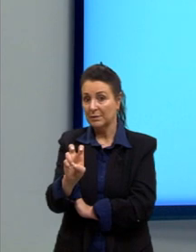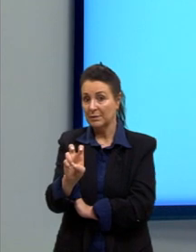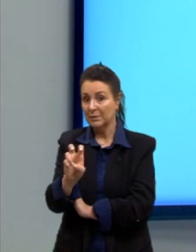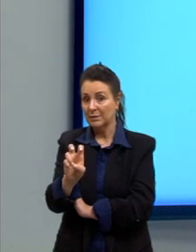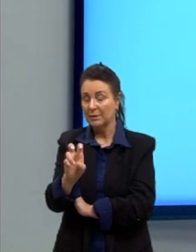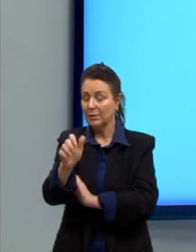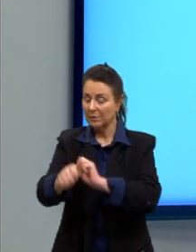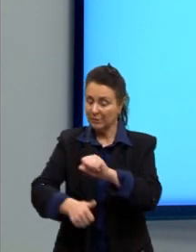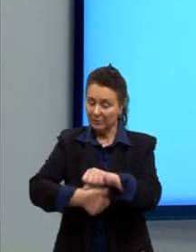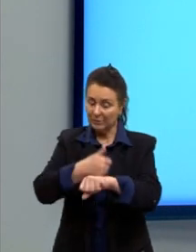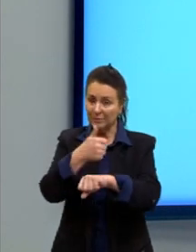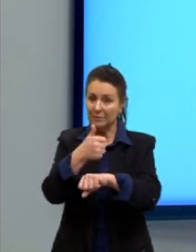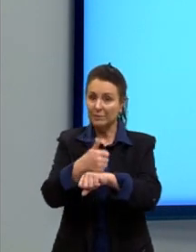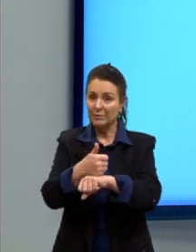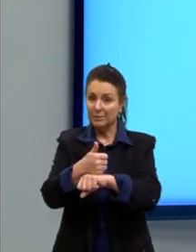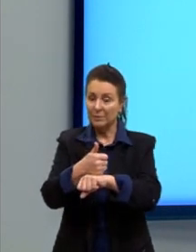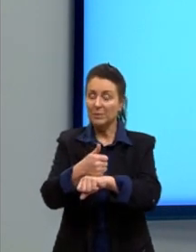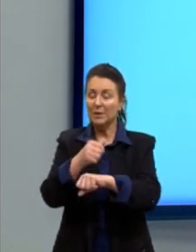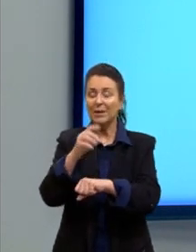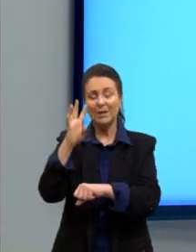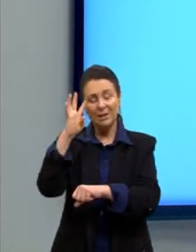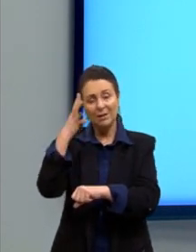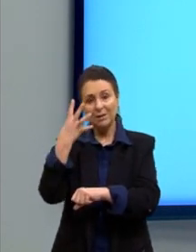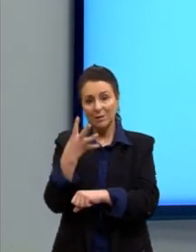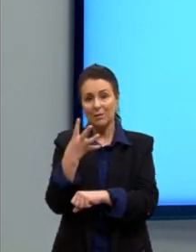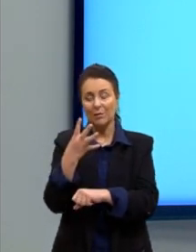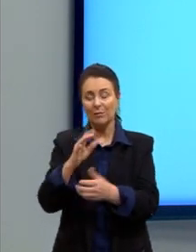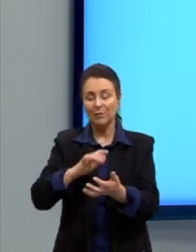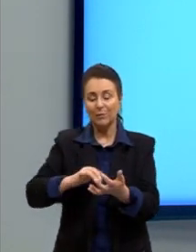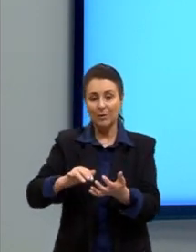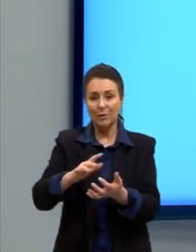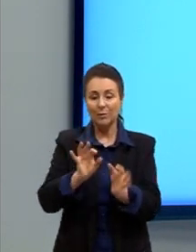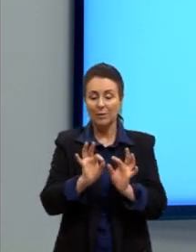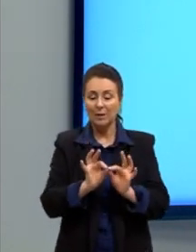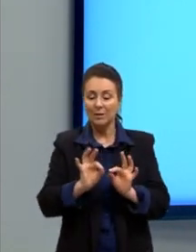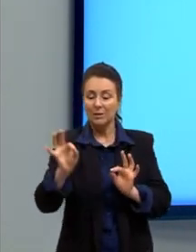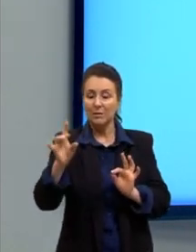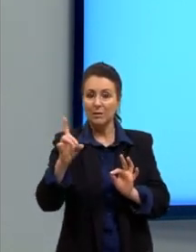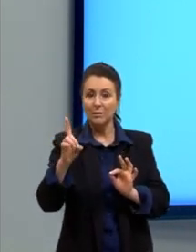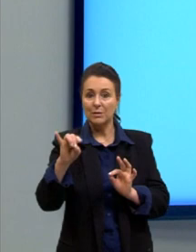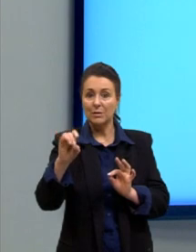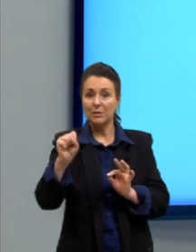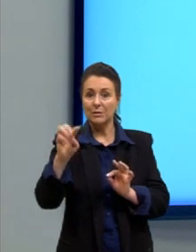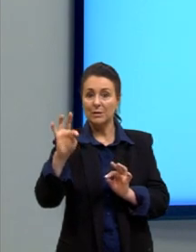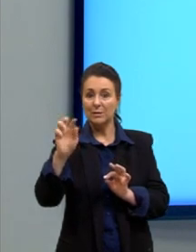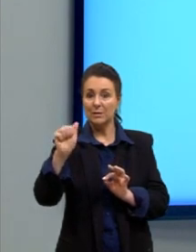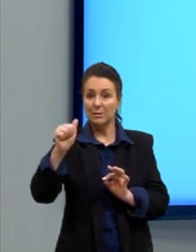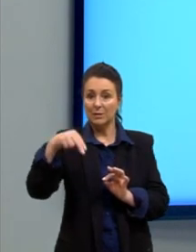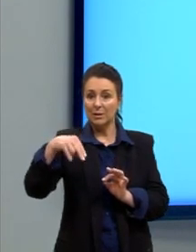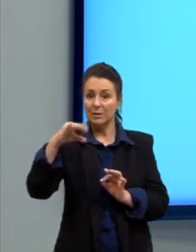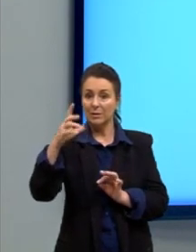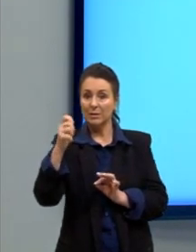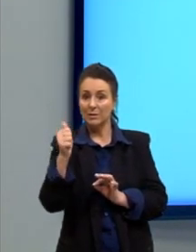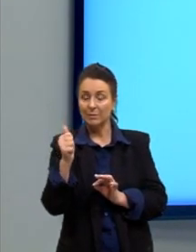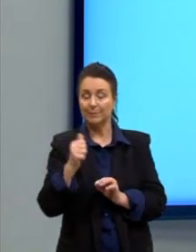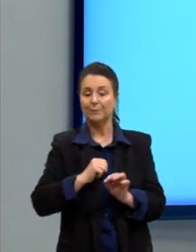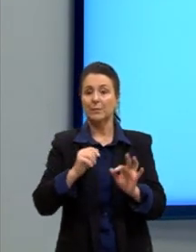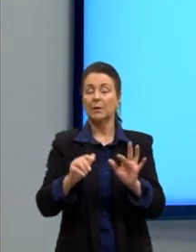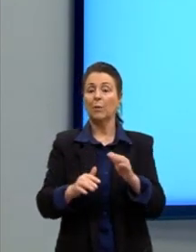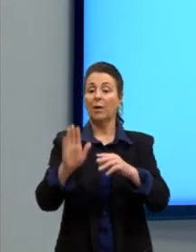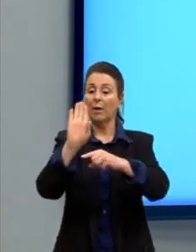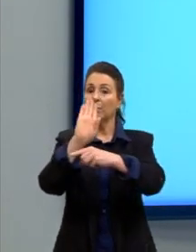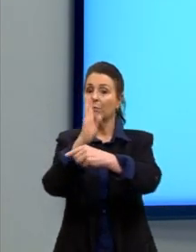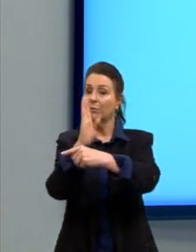substituímos e resolvemos ali o cálculo da distância. Nós teríamos, então, a fração,